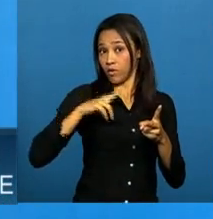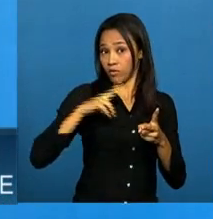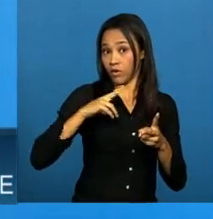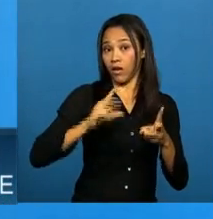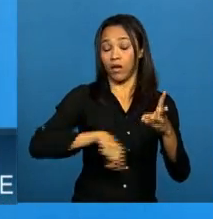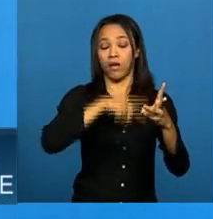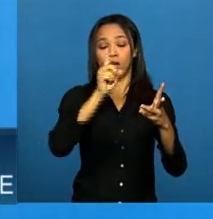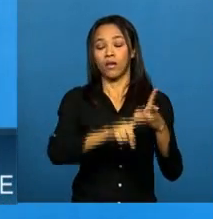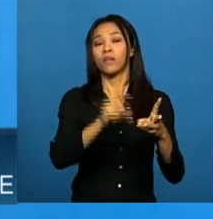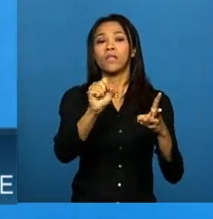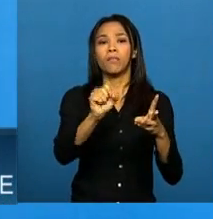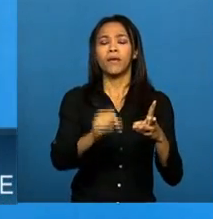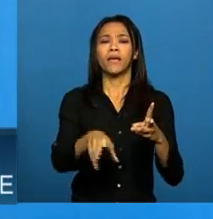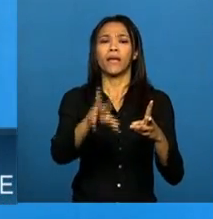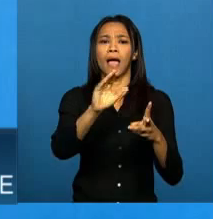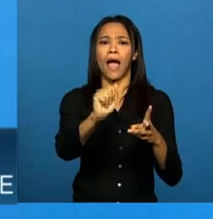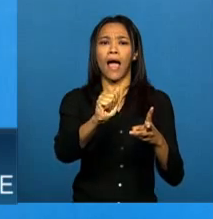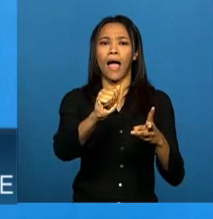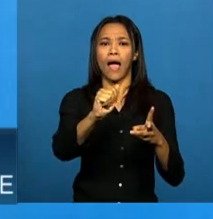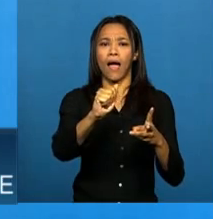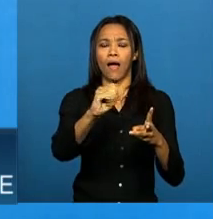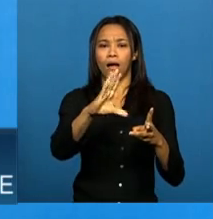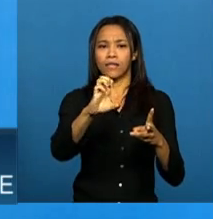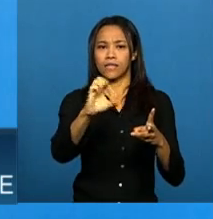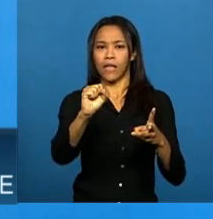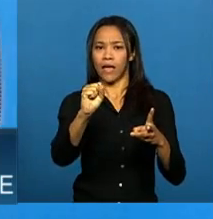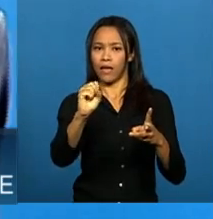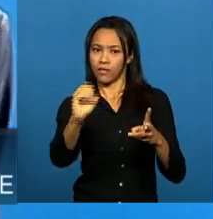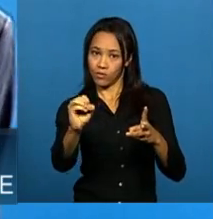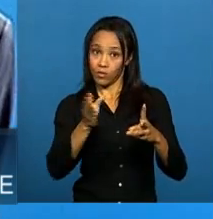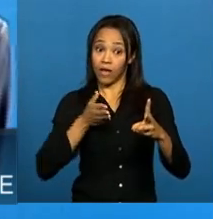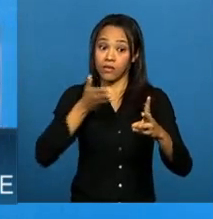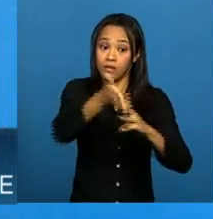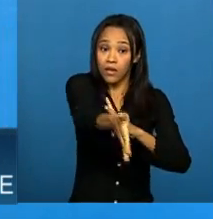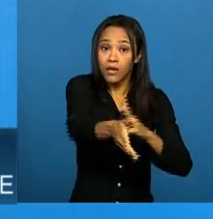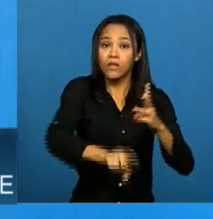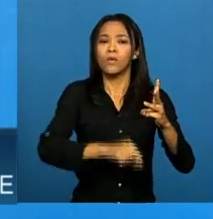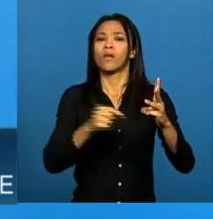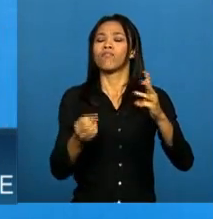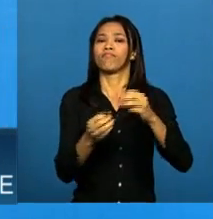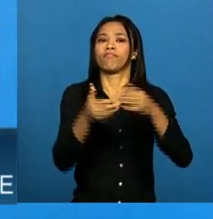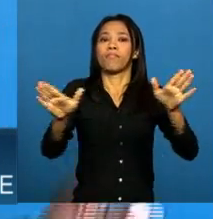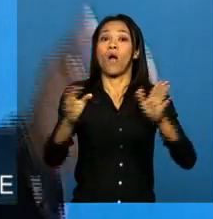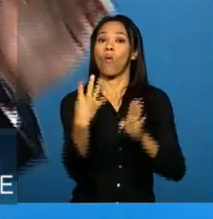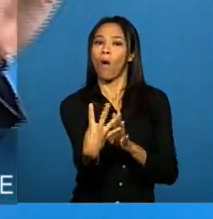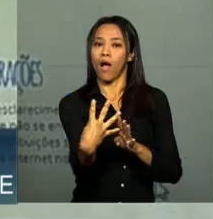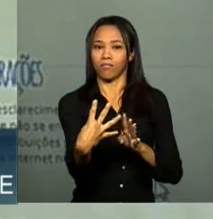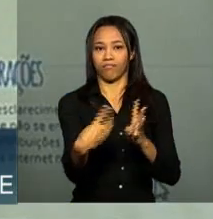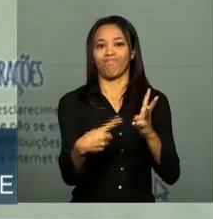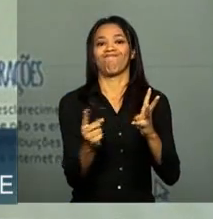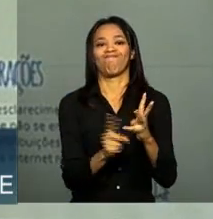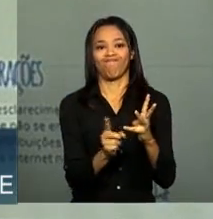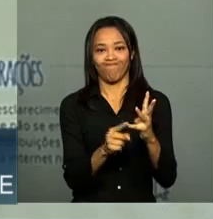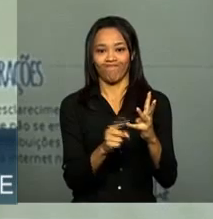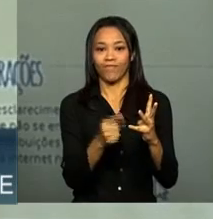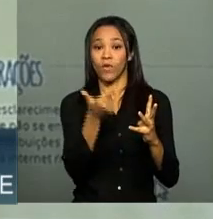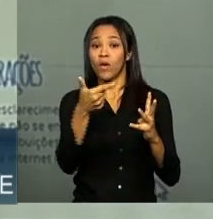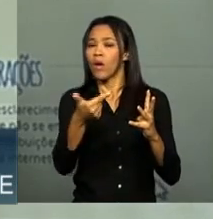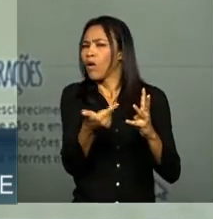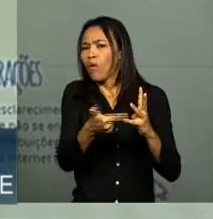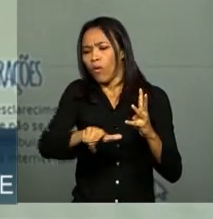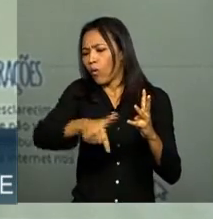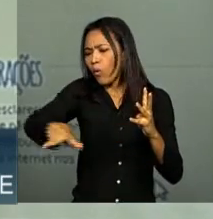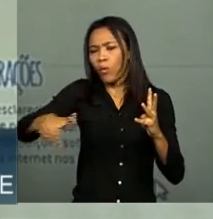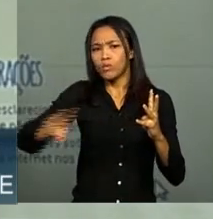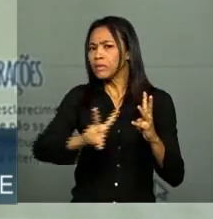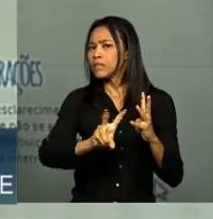tratada na lei, e também abrimos um quarto eixo, que é um eixo para outros temas e